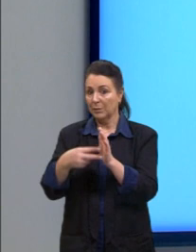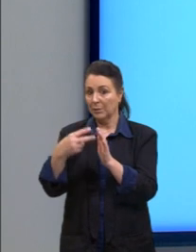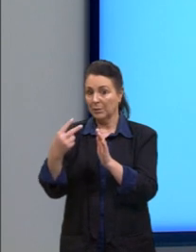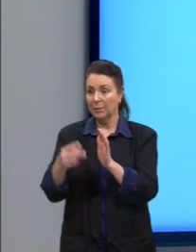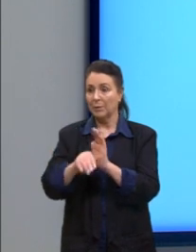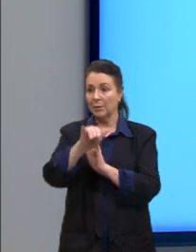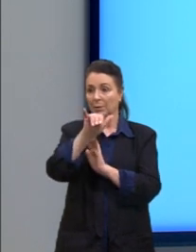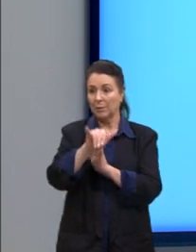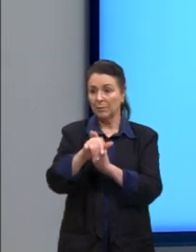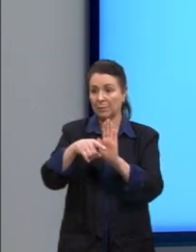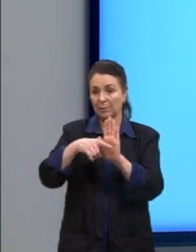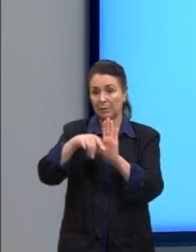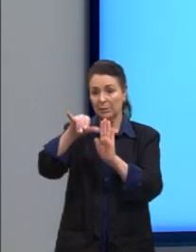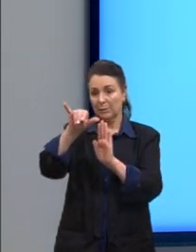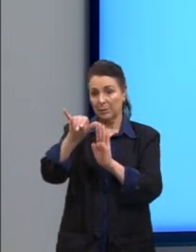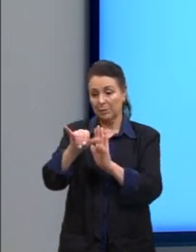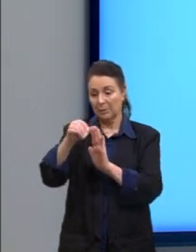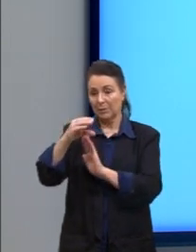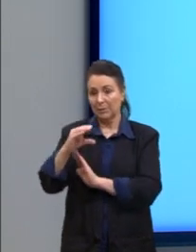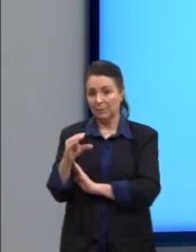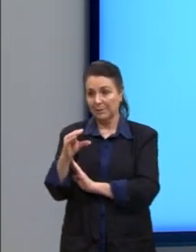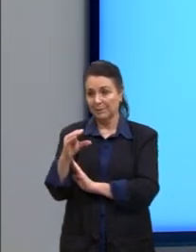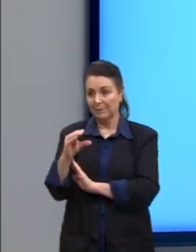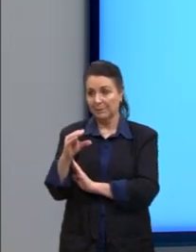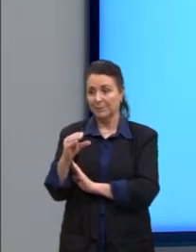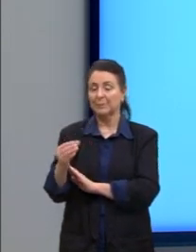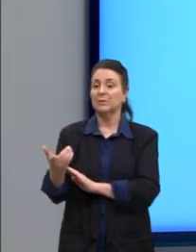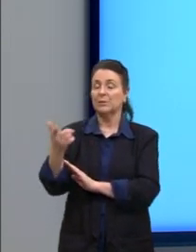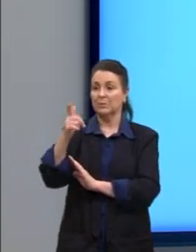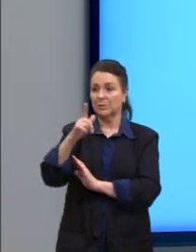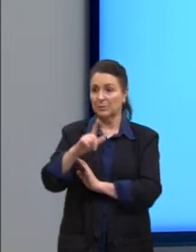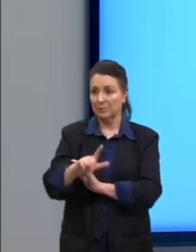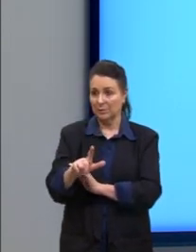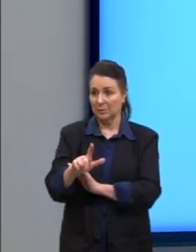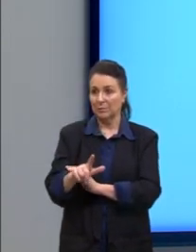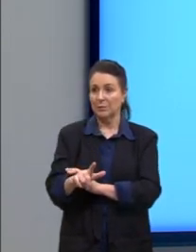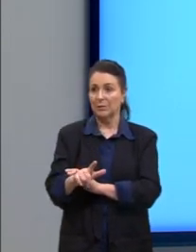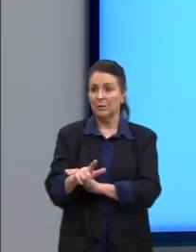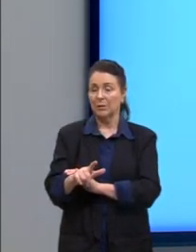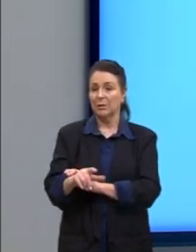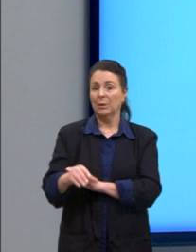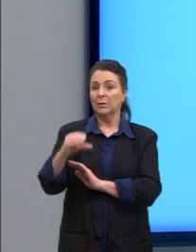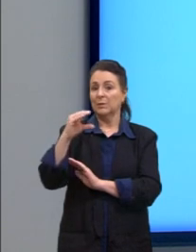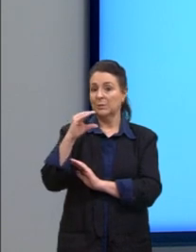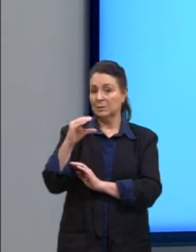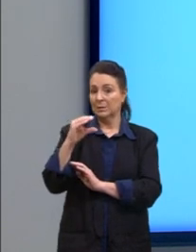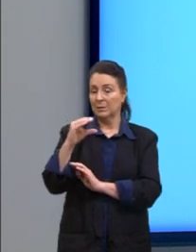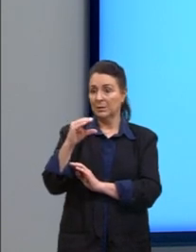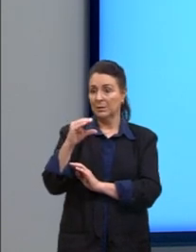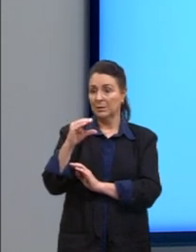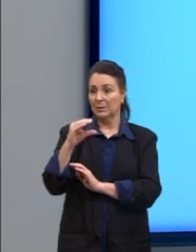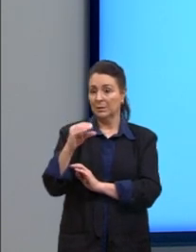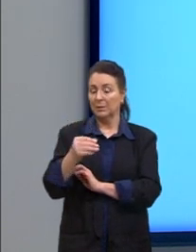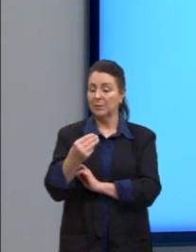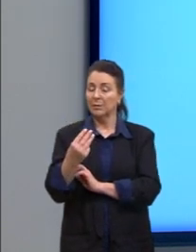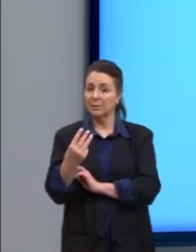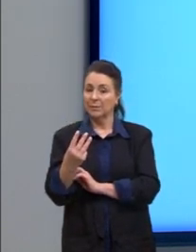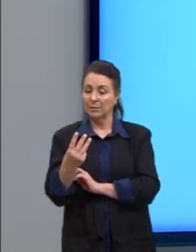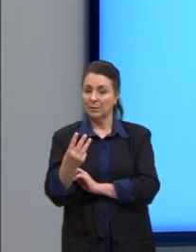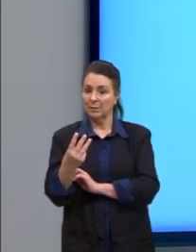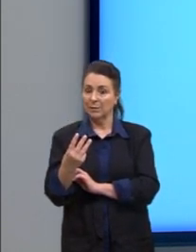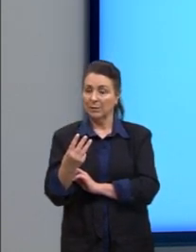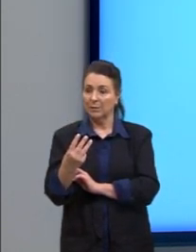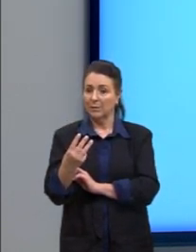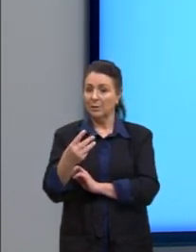menos yc. Aí voltamos, né? O ponto c, o y era igual a 3. E no